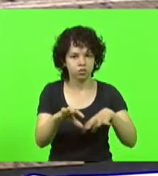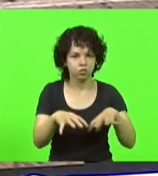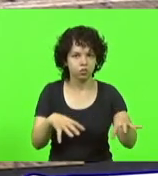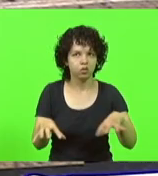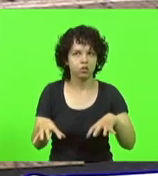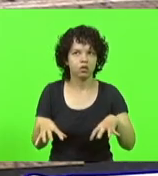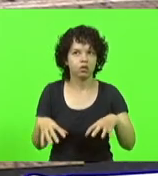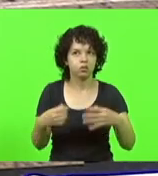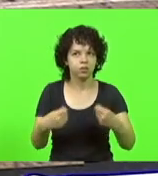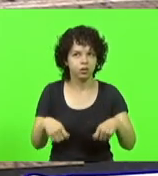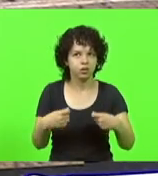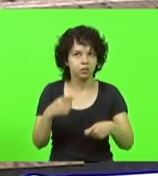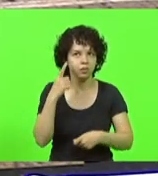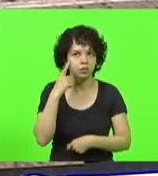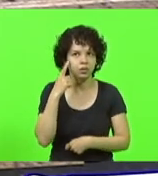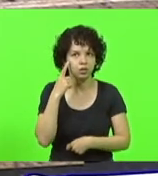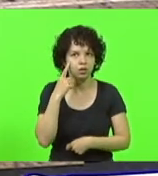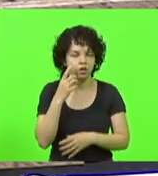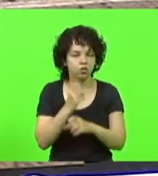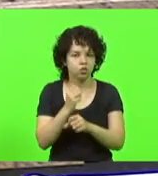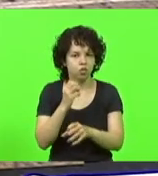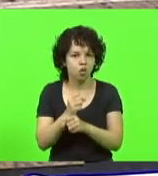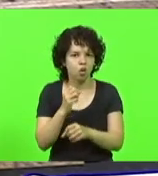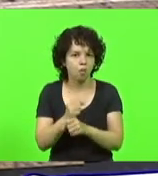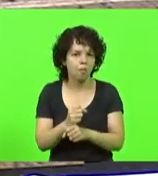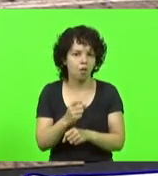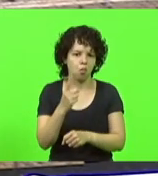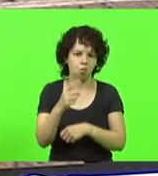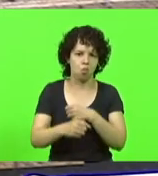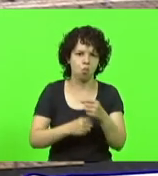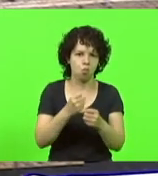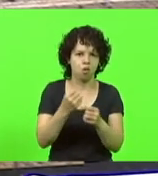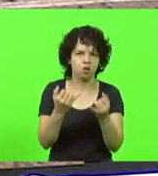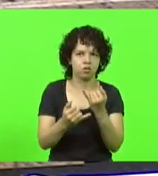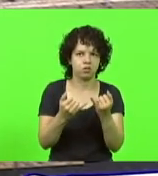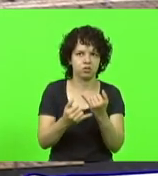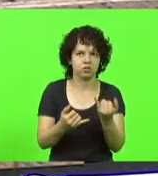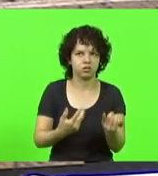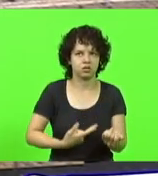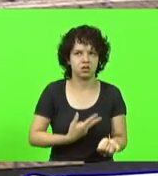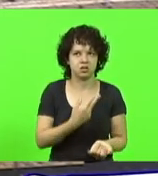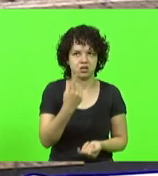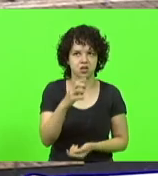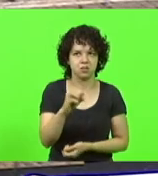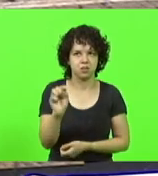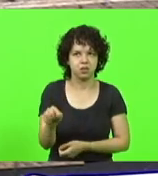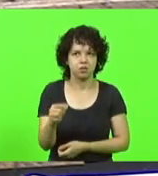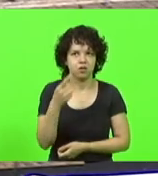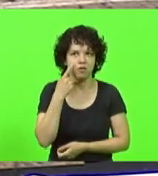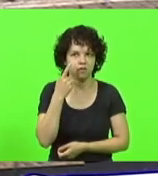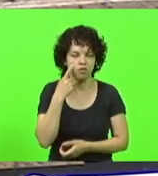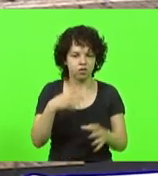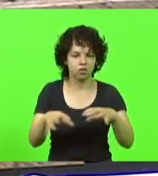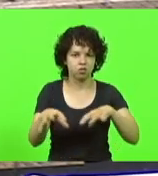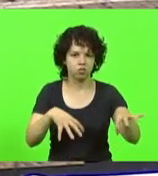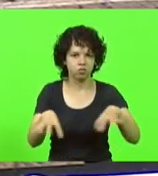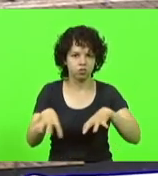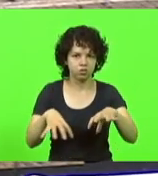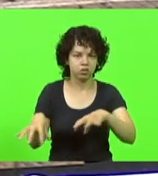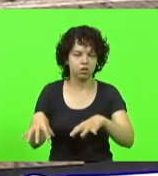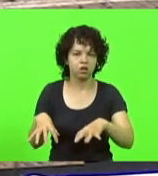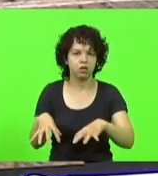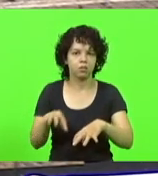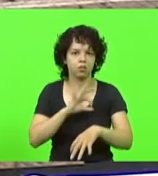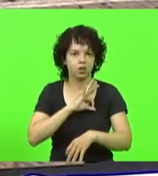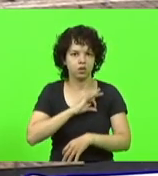Tem que tomar, primeiro faz uma conta que não existe, um ano e meio para 100 mil cirurgias. agora já vai começar de Deus. Eu quero ver essa distribuição desse efetivo da Polícia Militar.